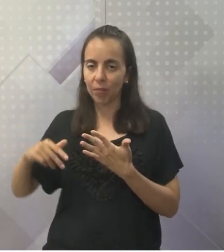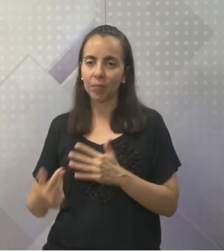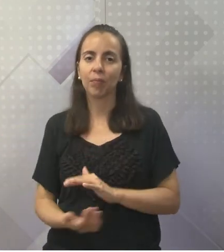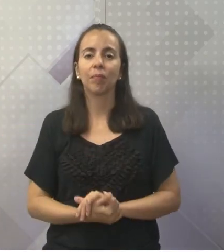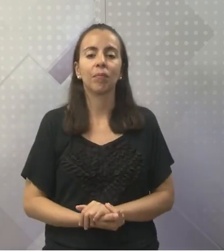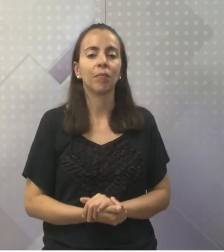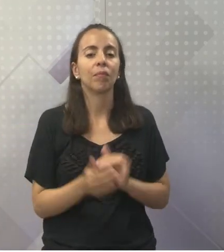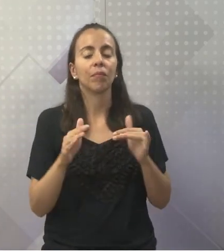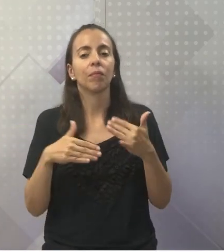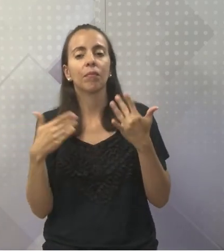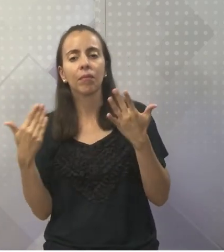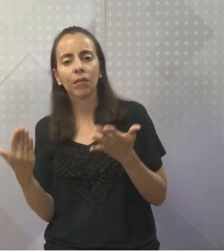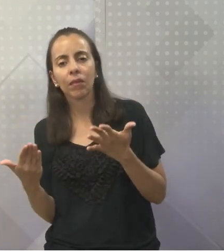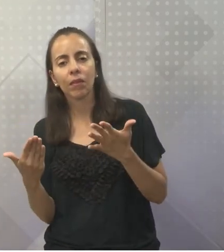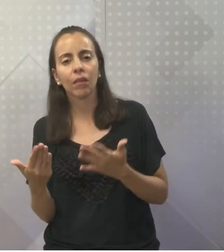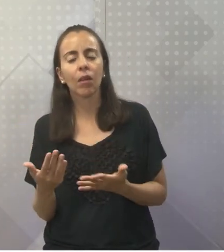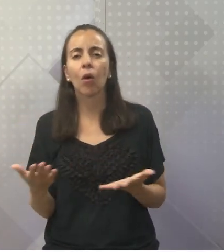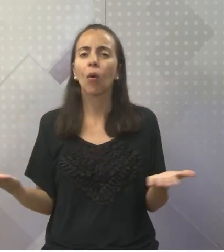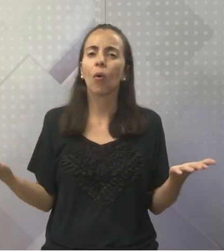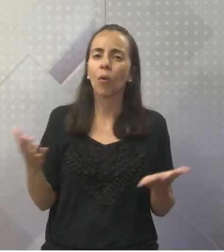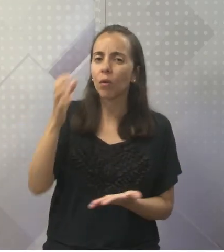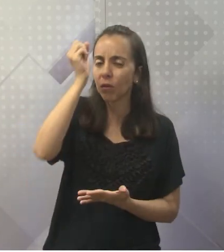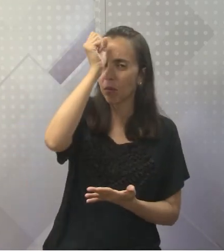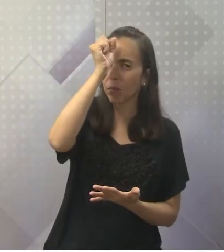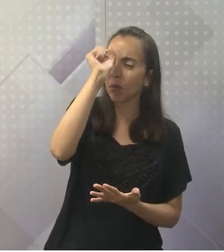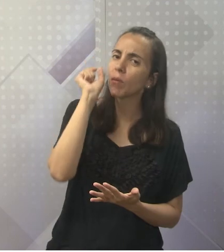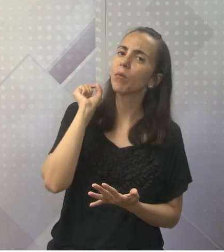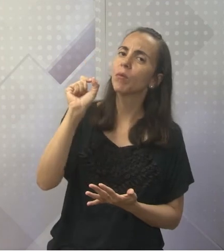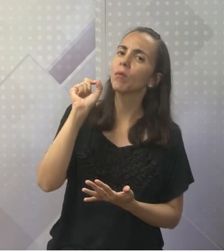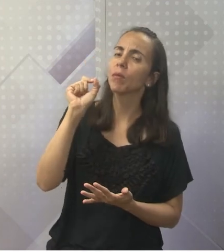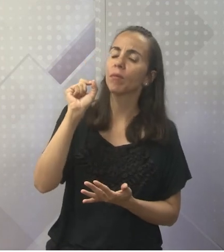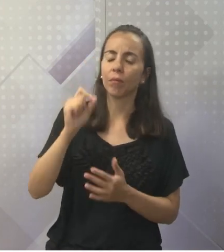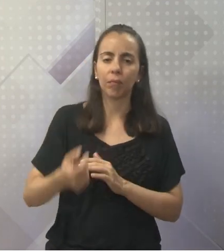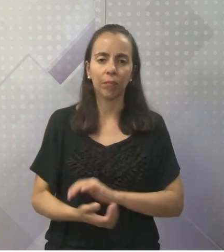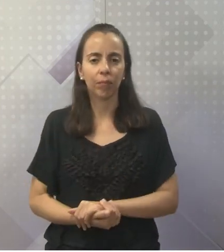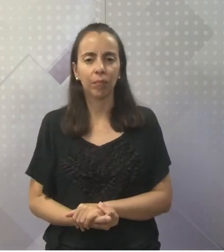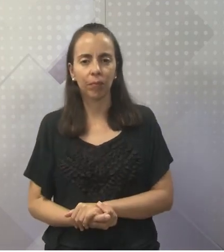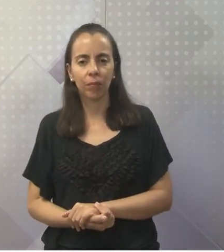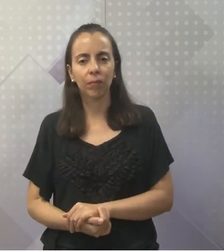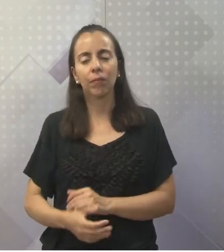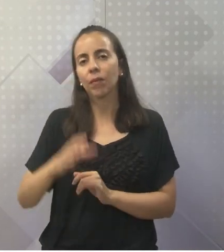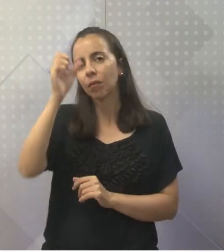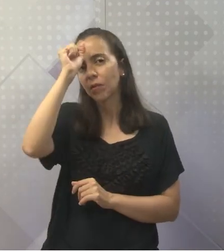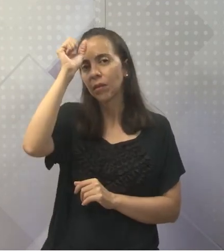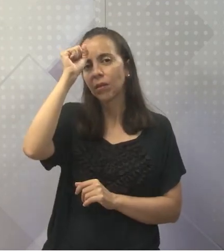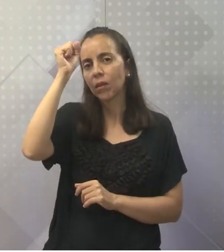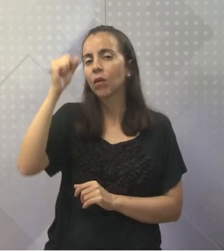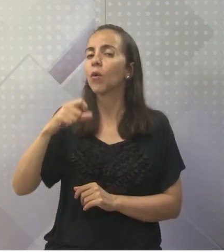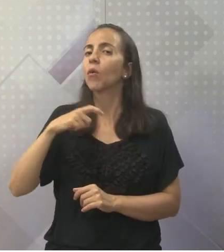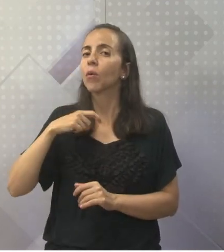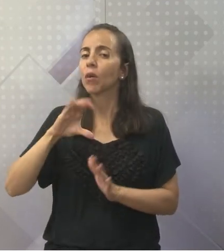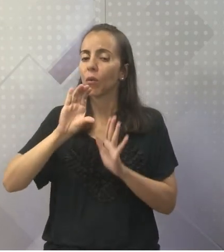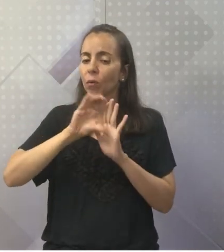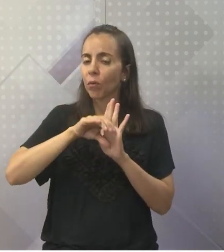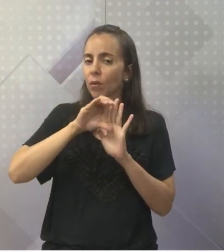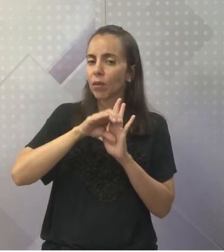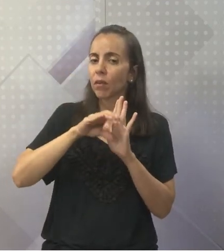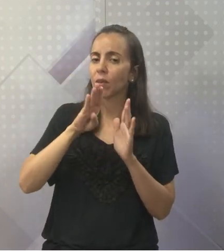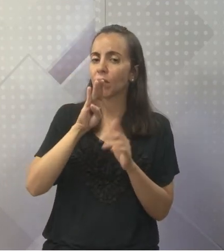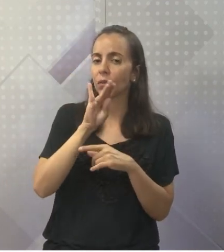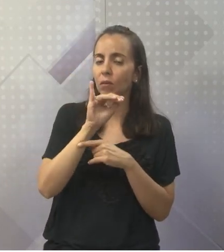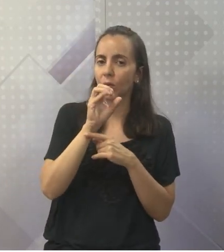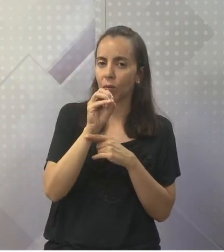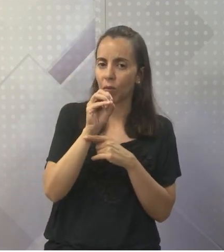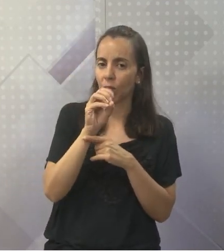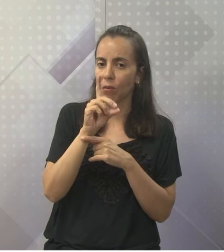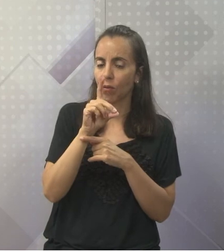Pois bem, o que a gente aprendeu nessa aula de hoje? A gente aprendeu sobre o conceito de biodiversidade. Bio,